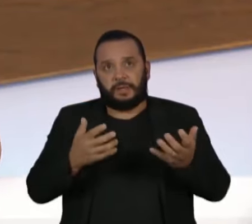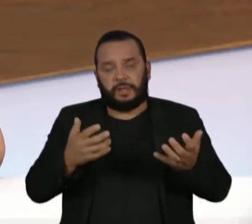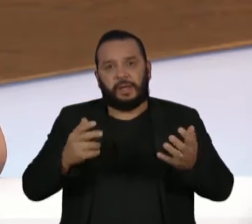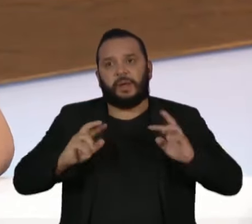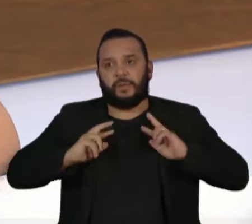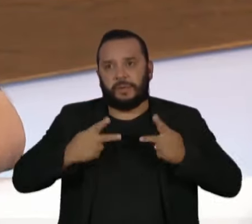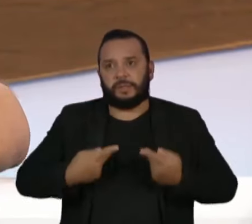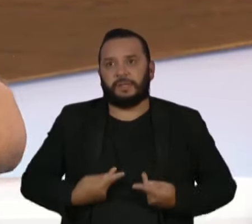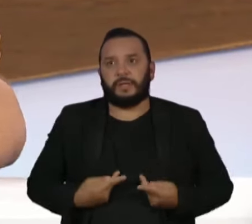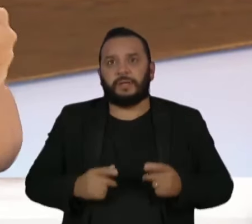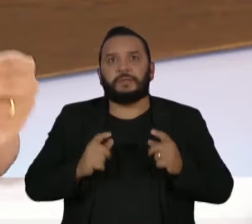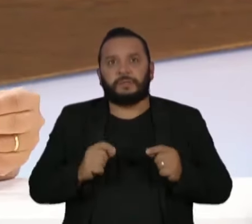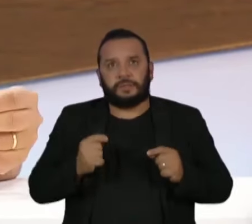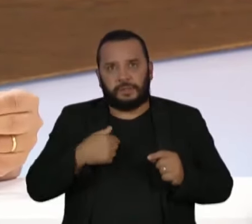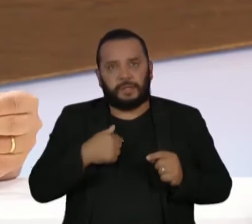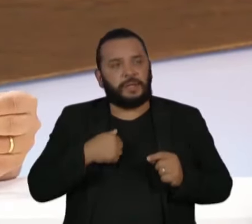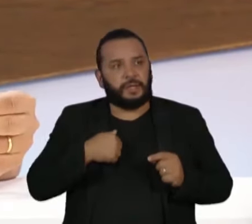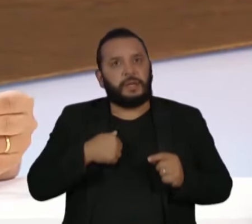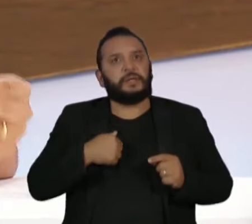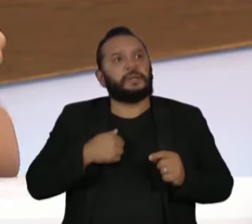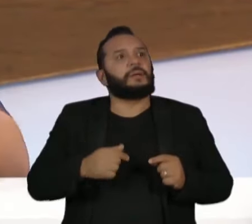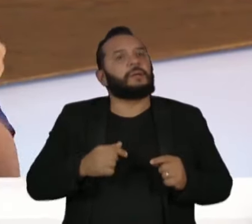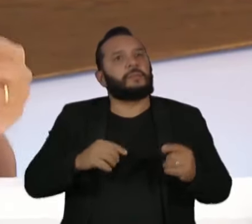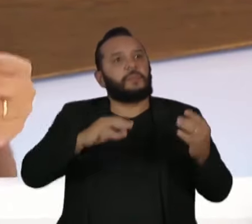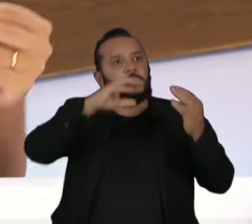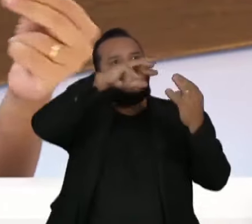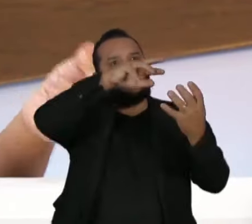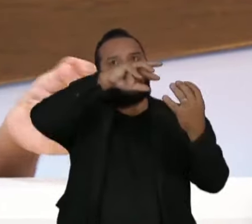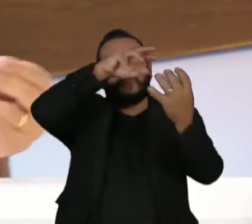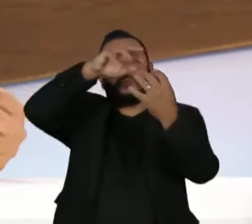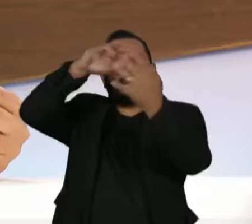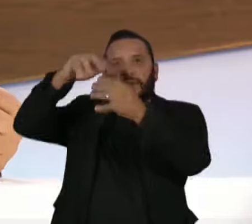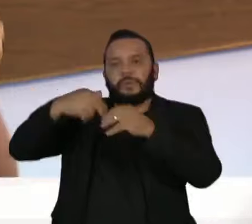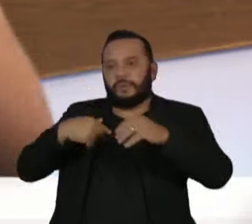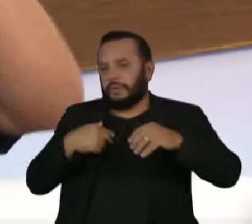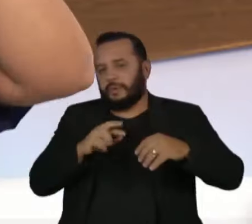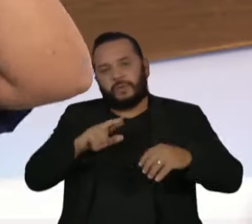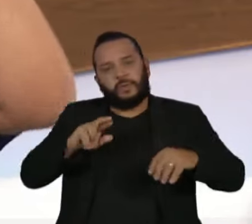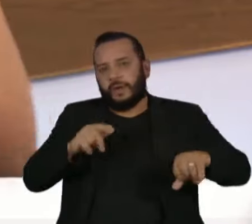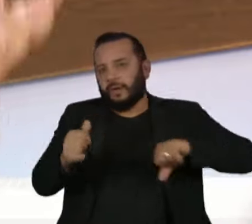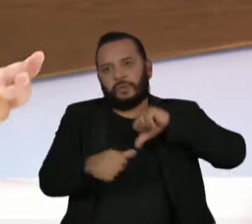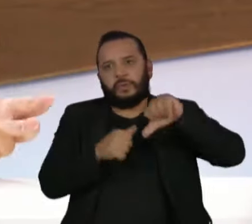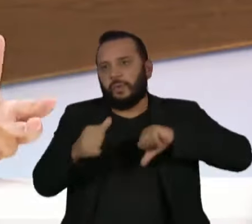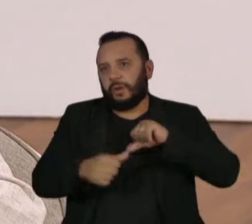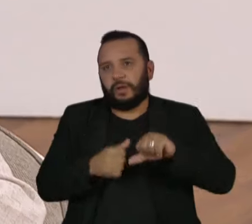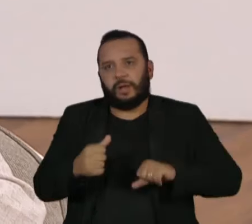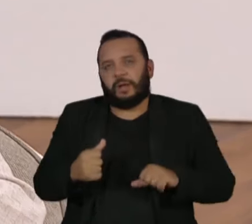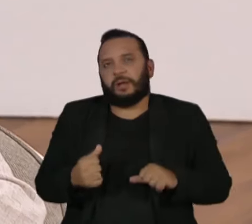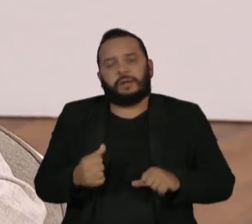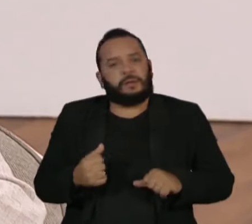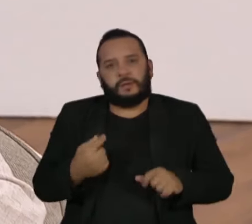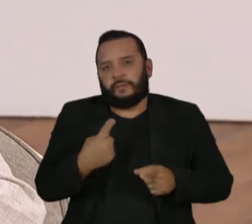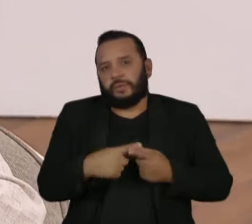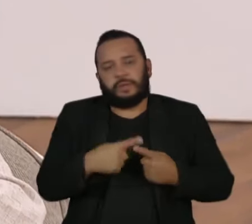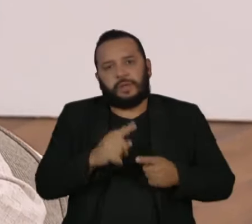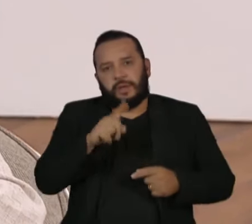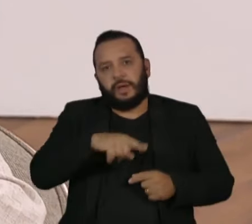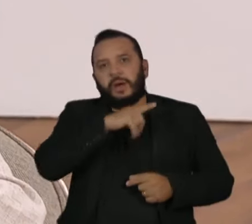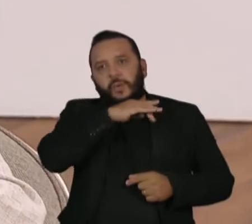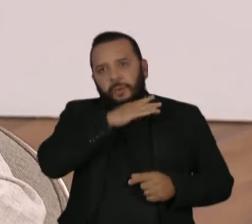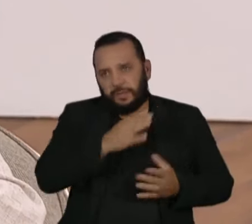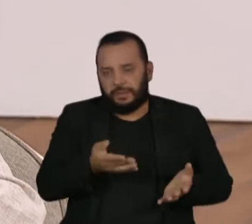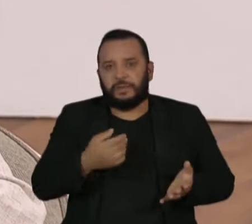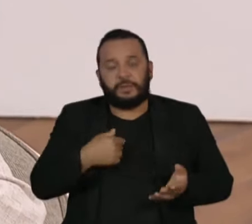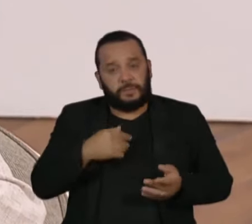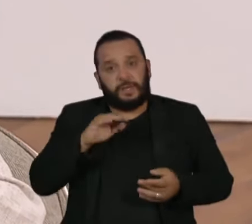humanidade uma civilização multiplanetária. Não é trocar um planeta por outro. Até porque seria de uma estupidez atroz. E assim, você pode